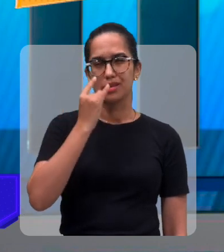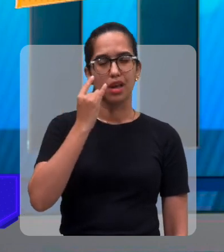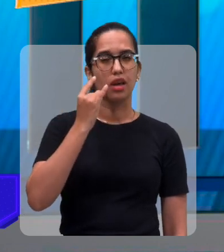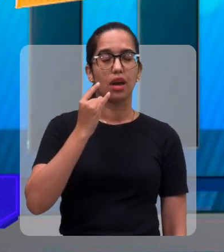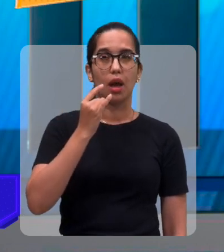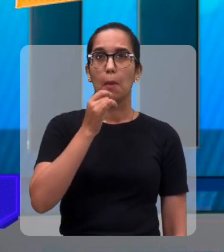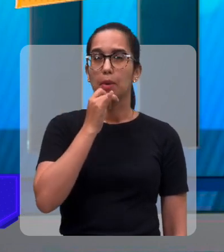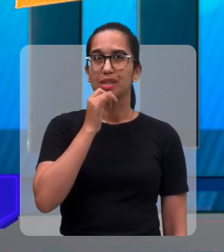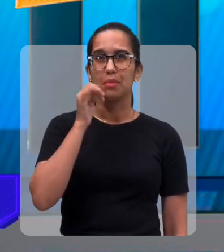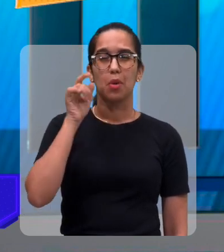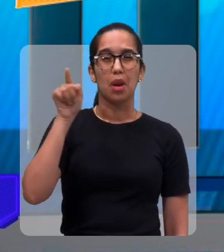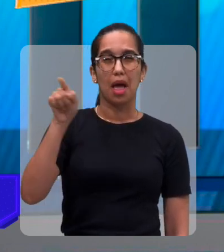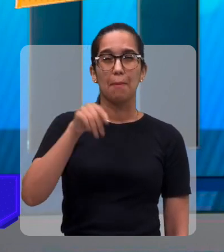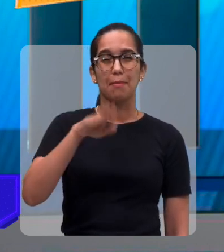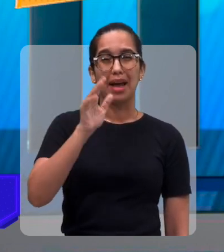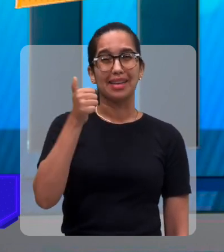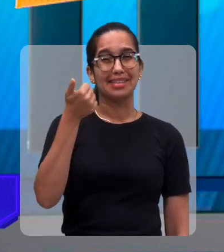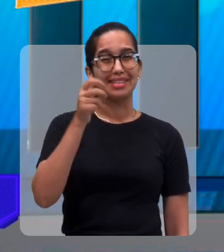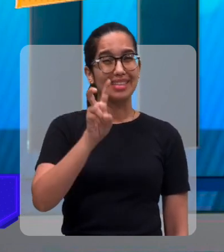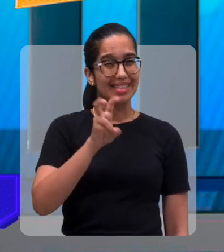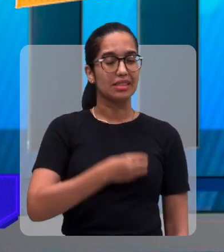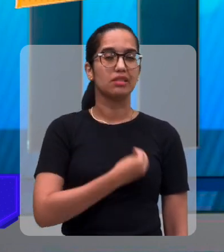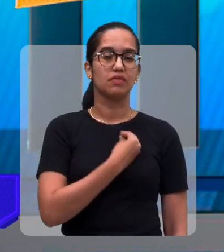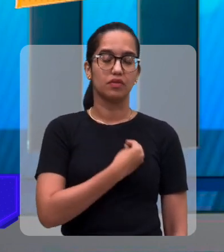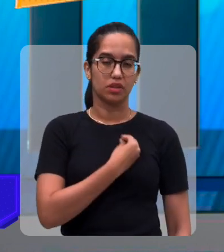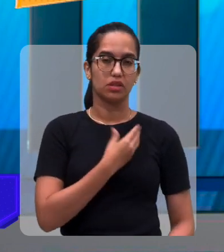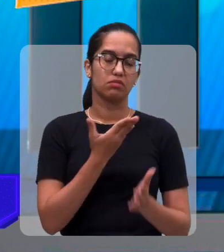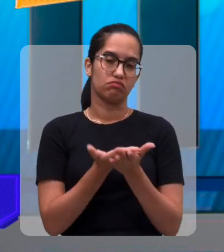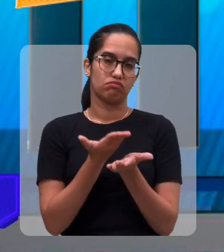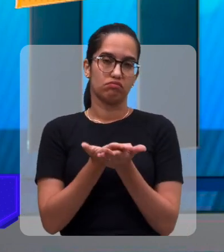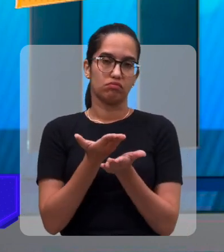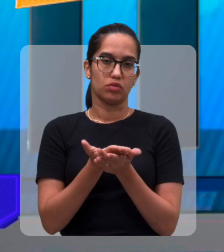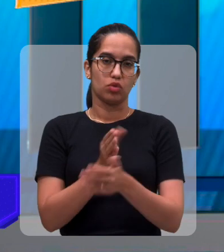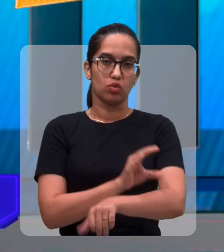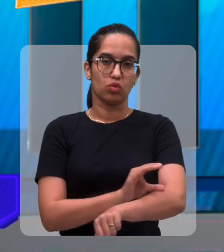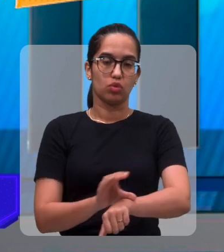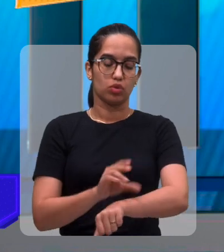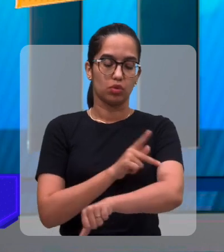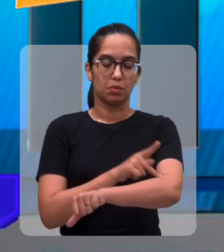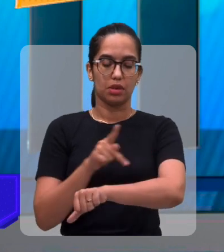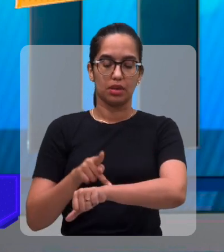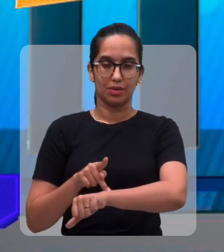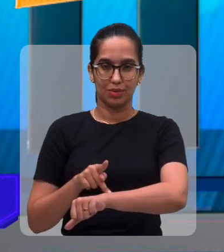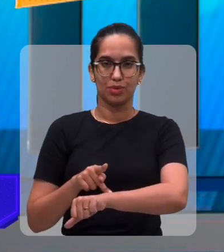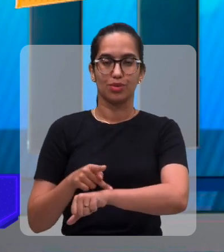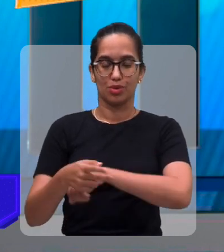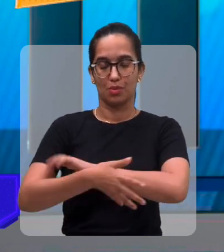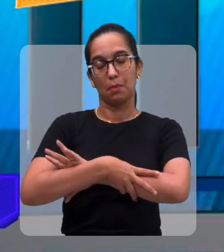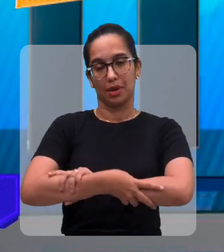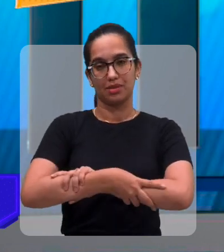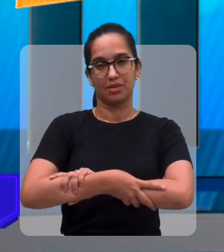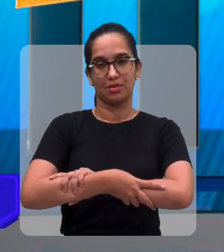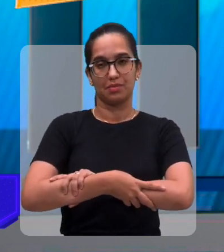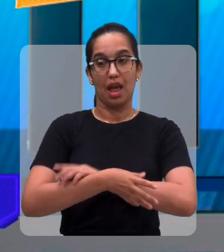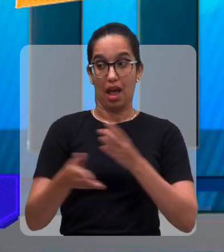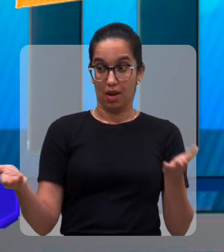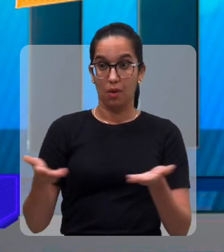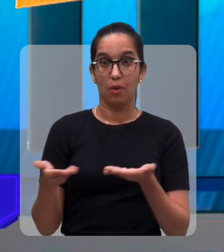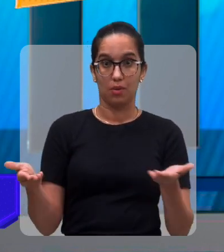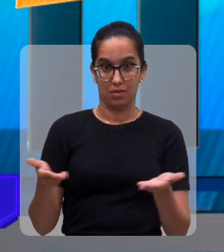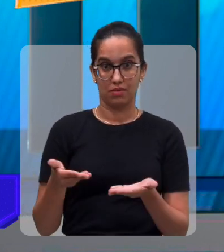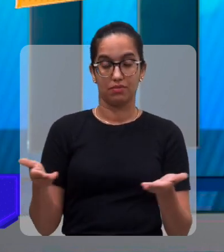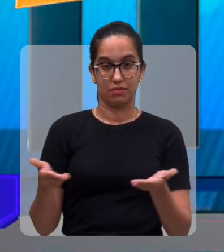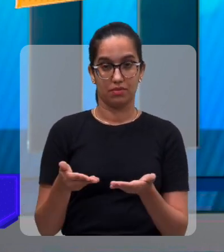15 pessoas com deficiência visual fazendo o curso de pedagogia através dessa parceria. Nesse momento.